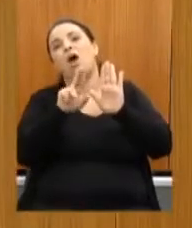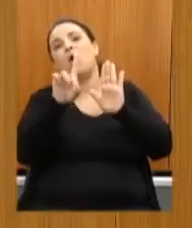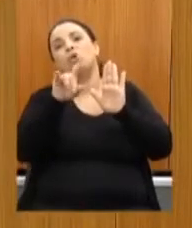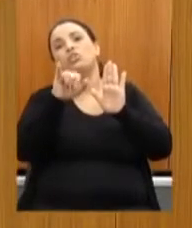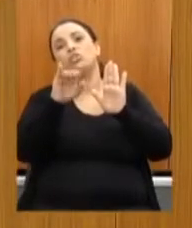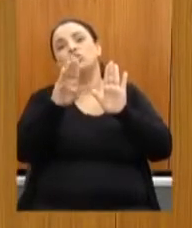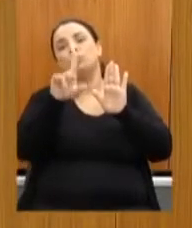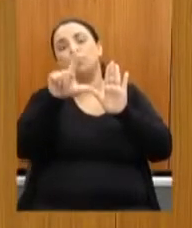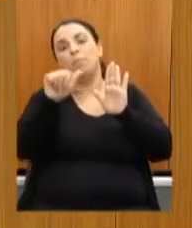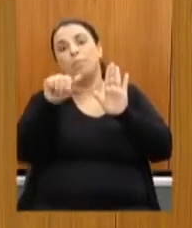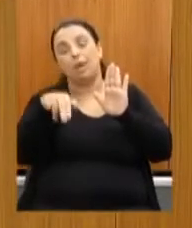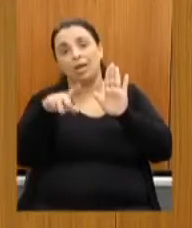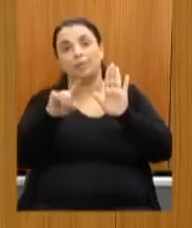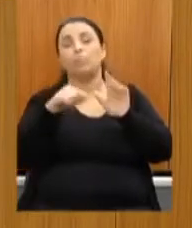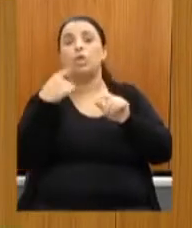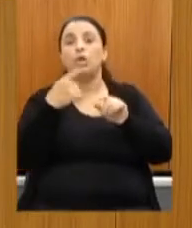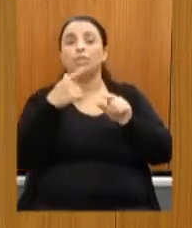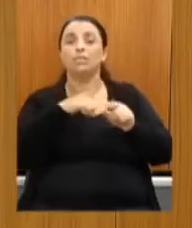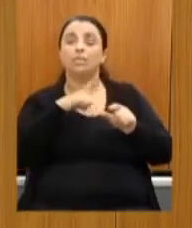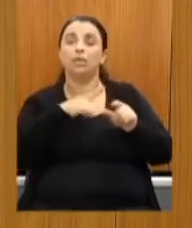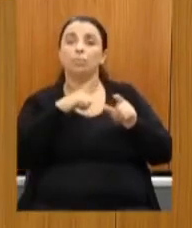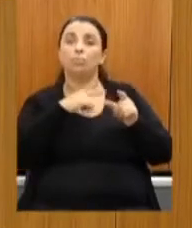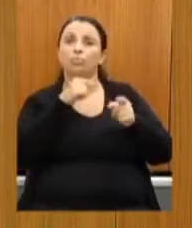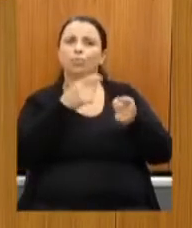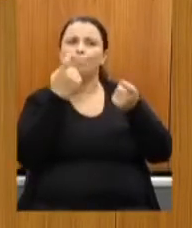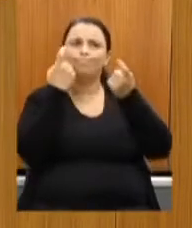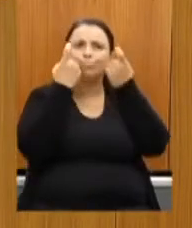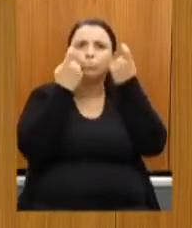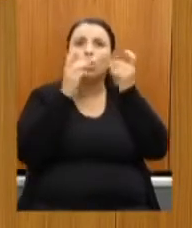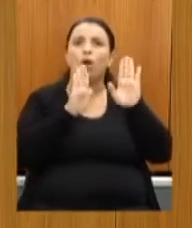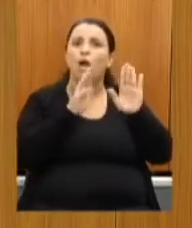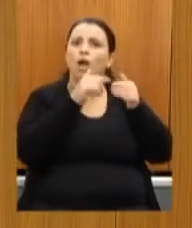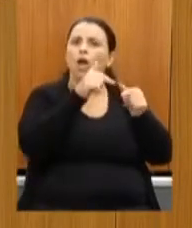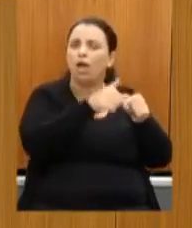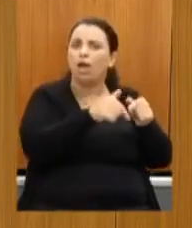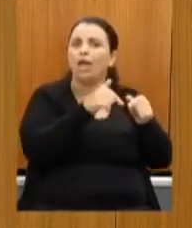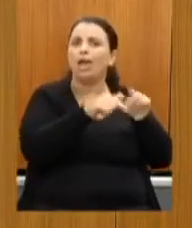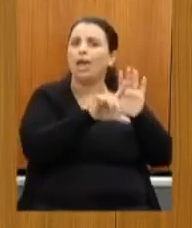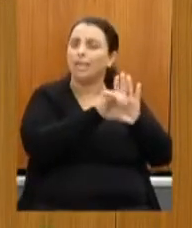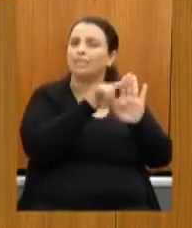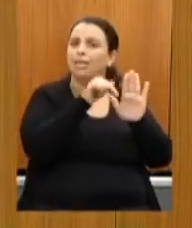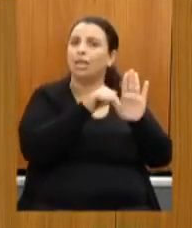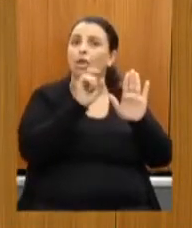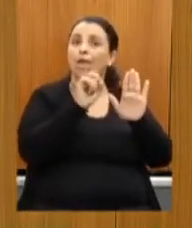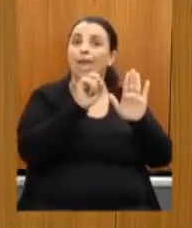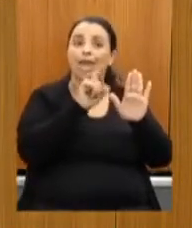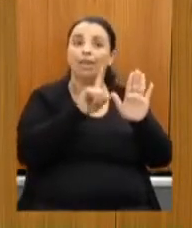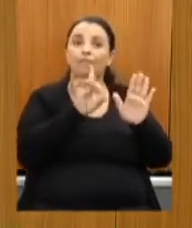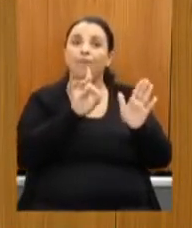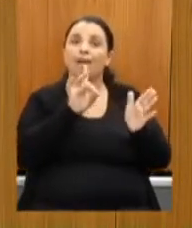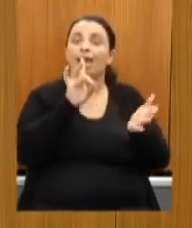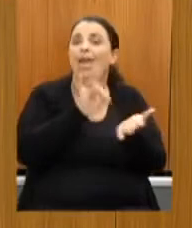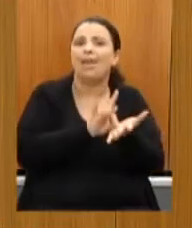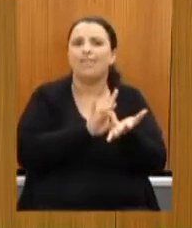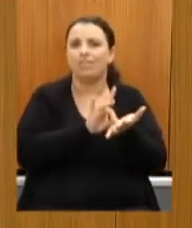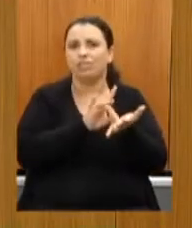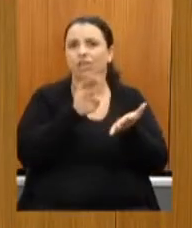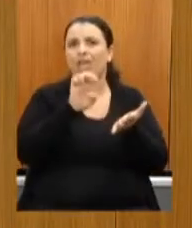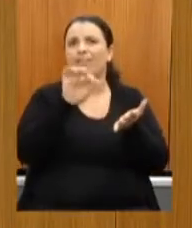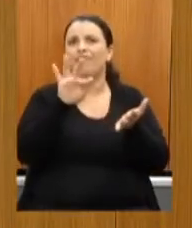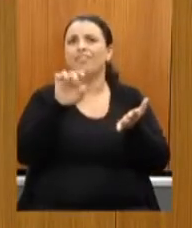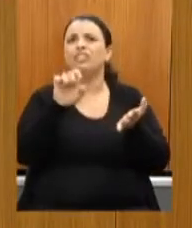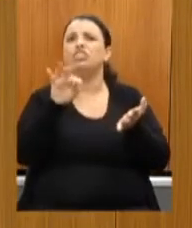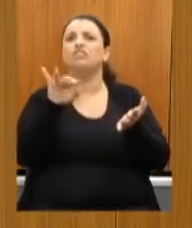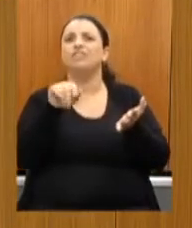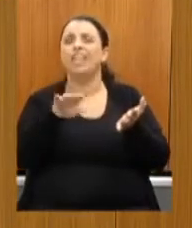relação a esta lei nas questões da efetividade desta lei, porque nós sabemos que muitos são ainda os